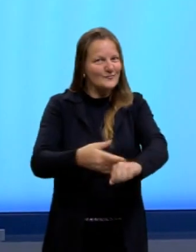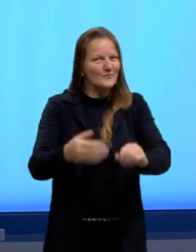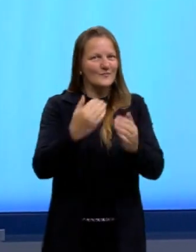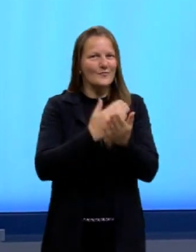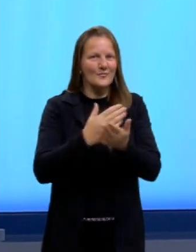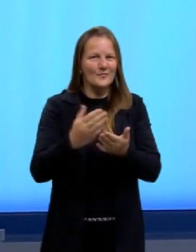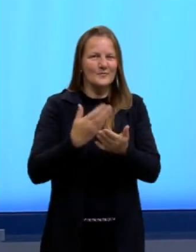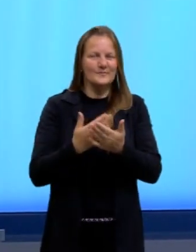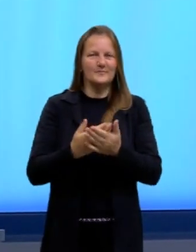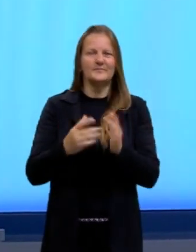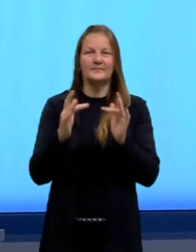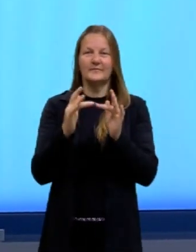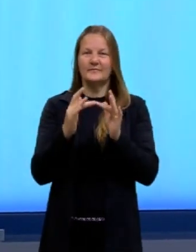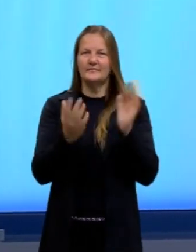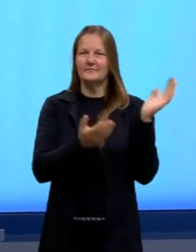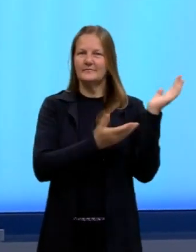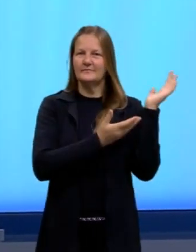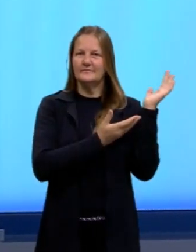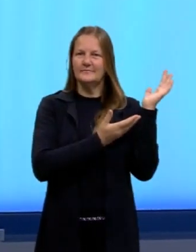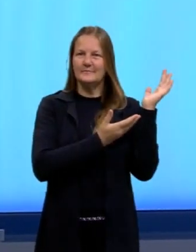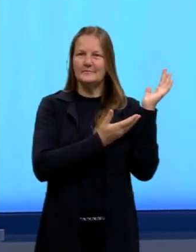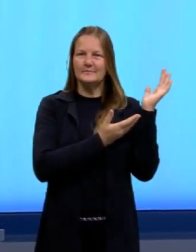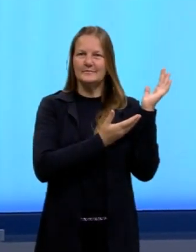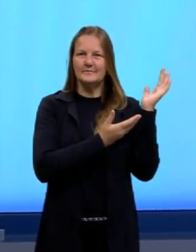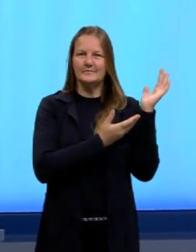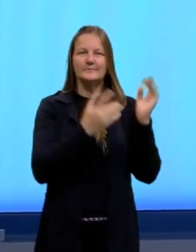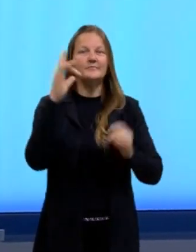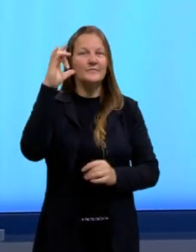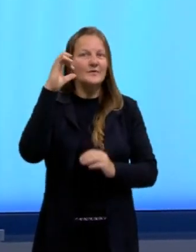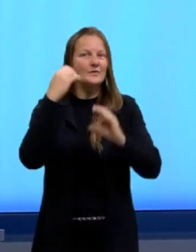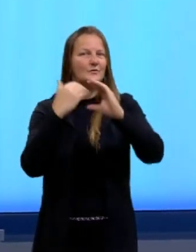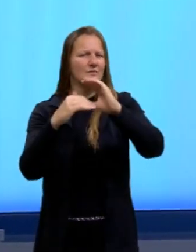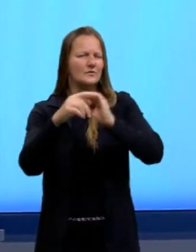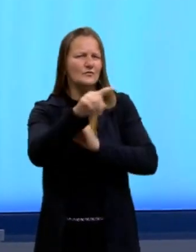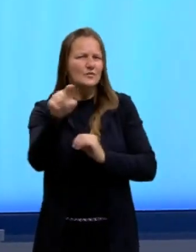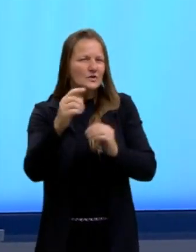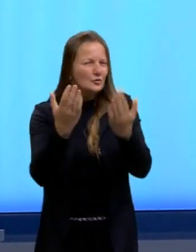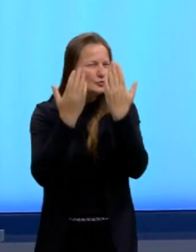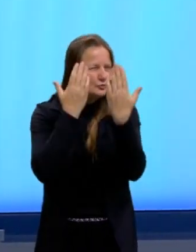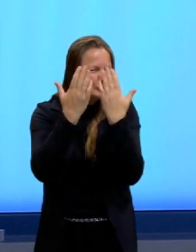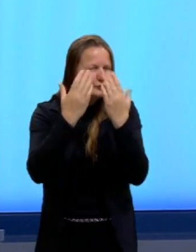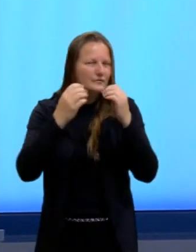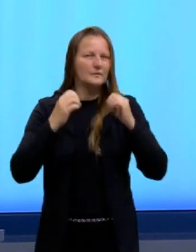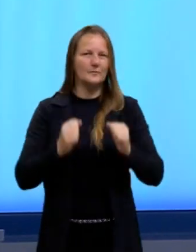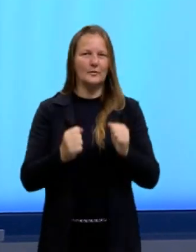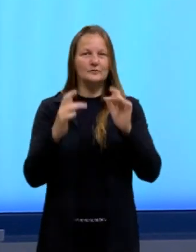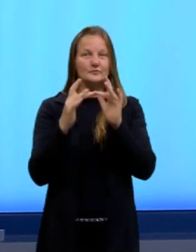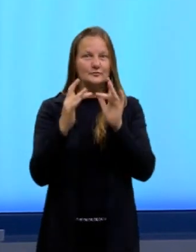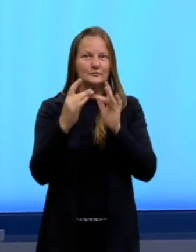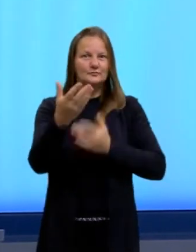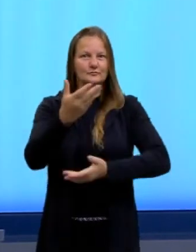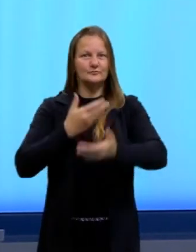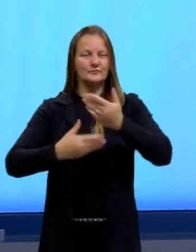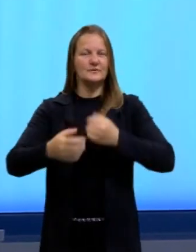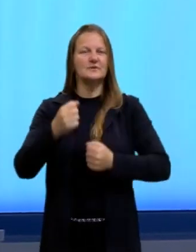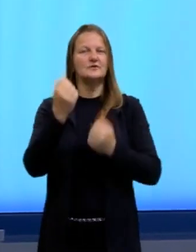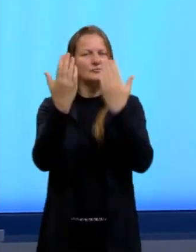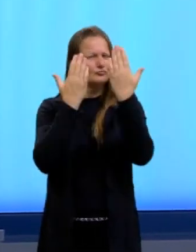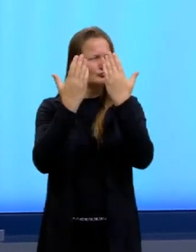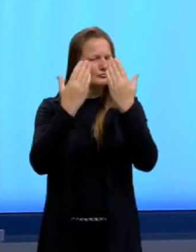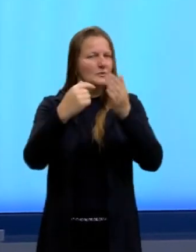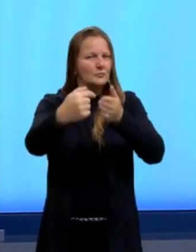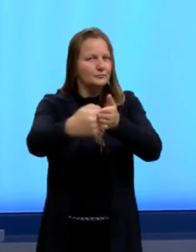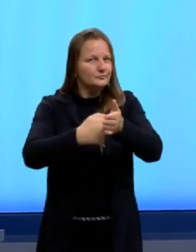meus contatos, meu Instagram e meu e-mail, tu tem alguma dúvida, tu tem alguma questão aí que tu queira